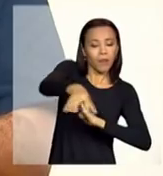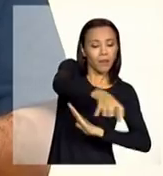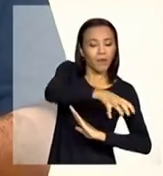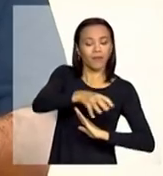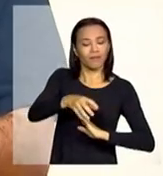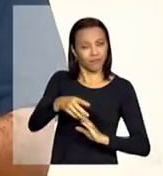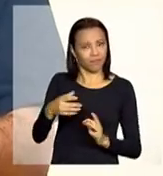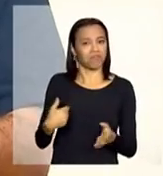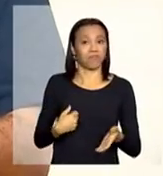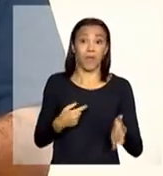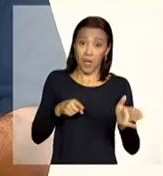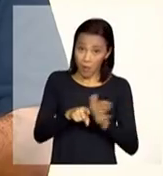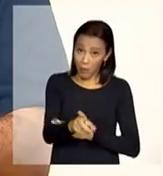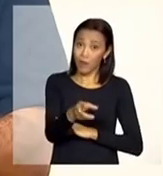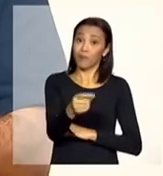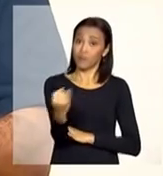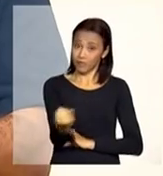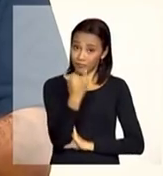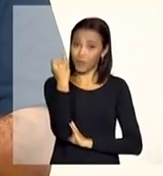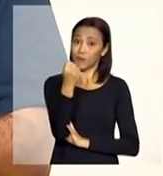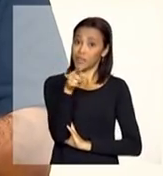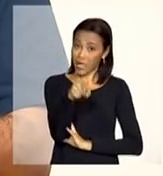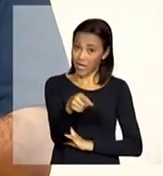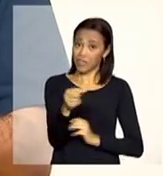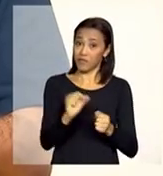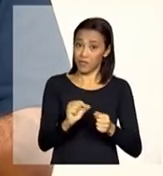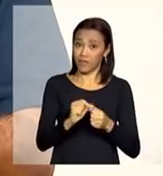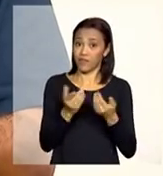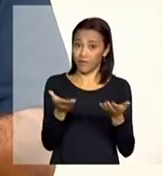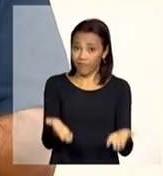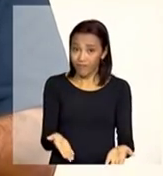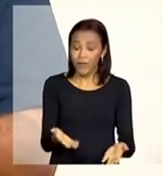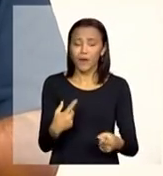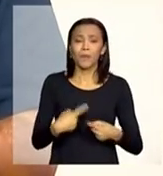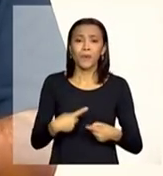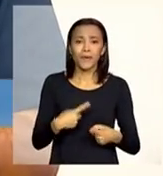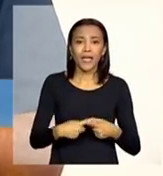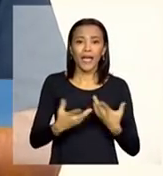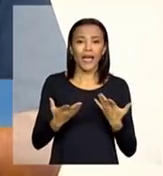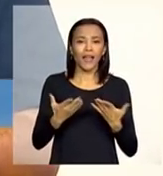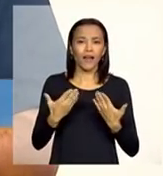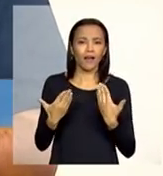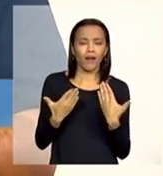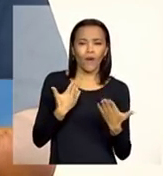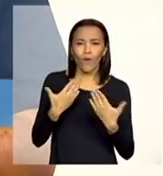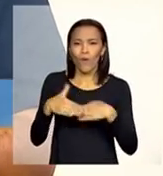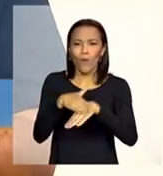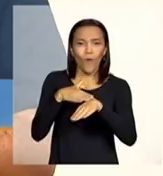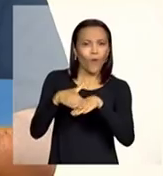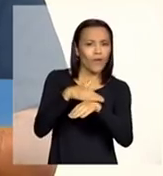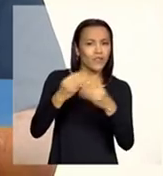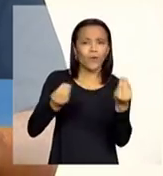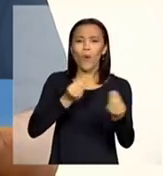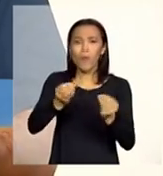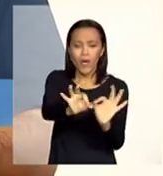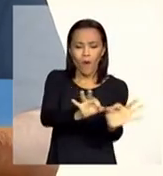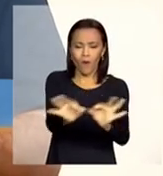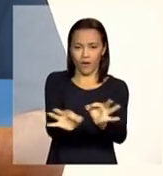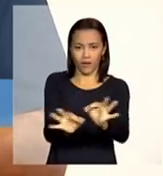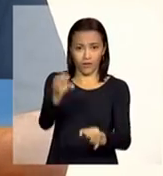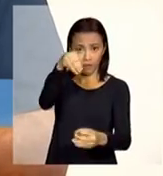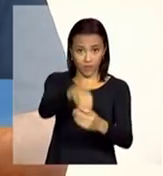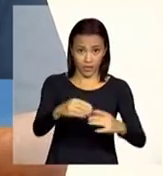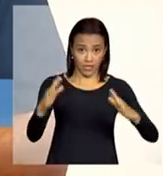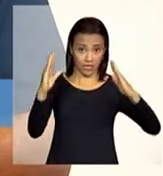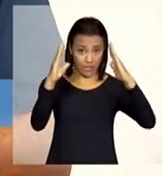extremamente importante isso que você essa que você fez agora justamente porque ela dialoga com o objetivo das residências inclusivas a gente vem falando